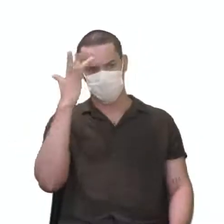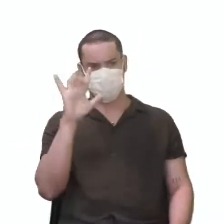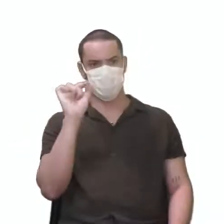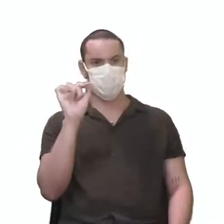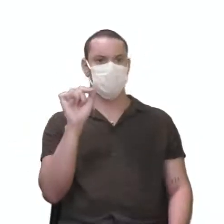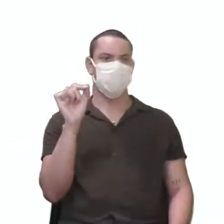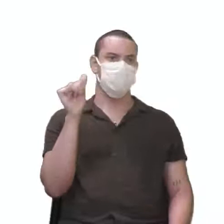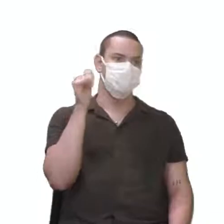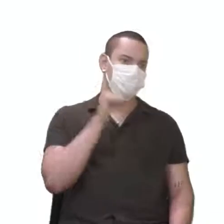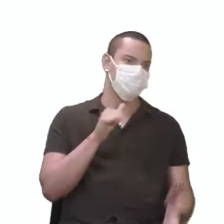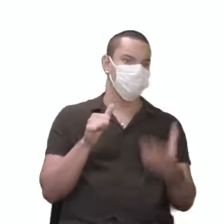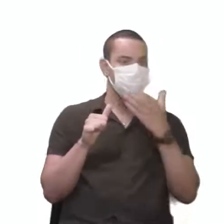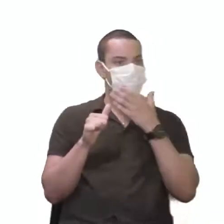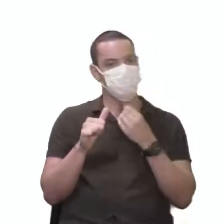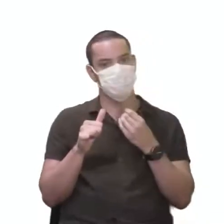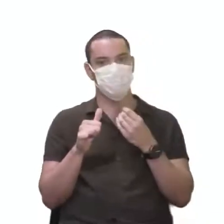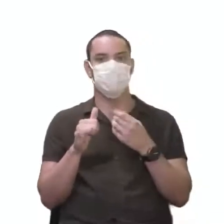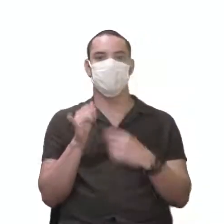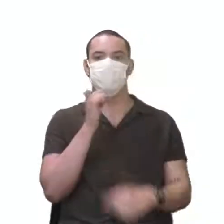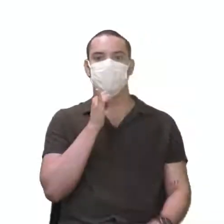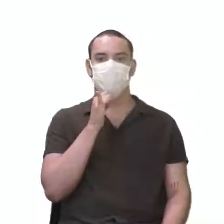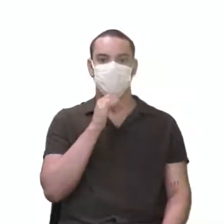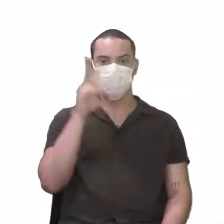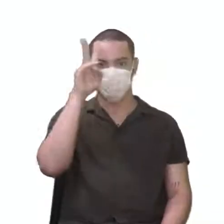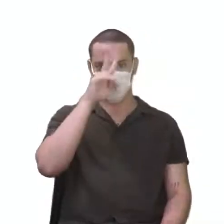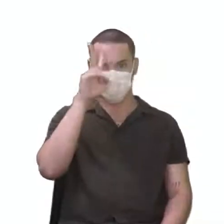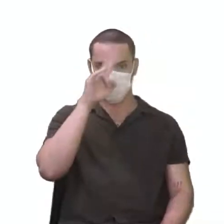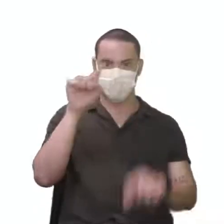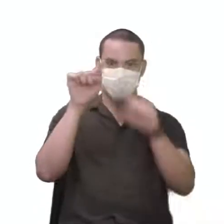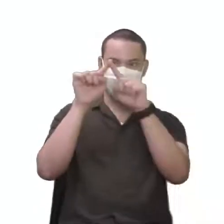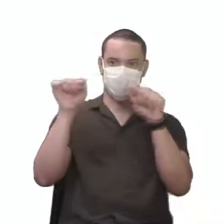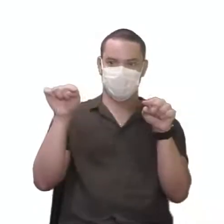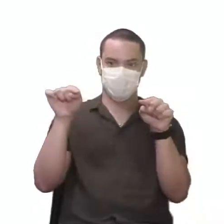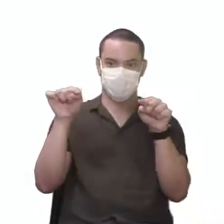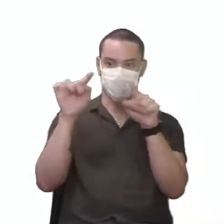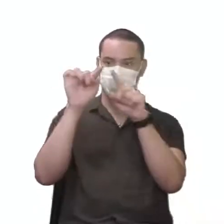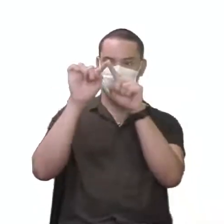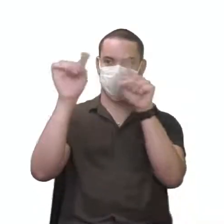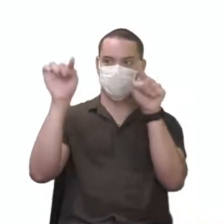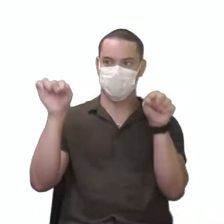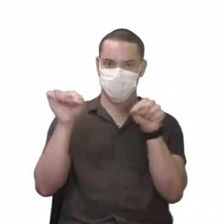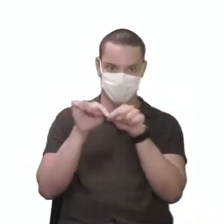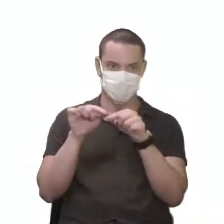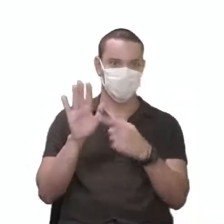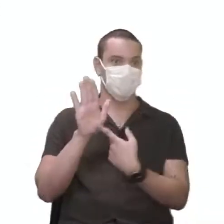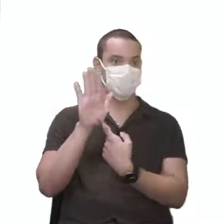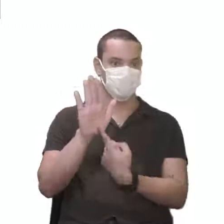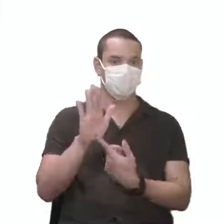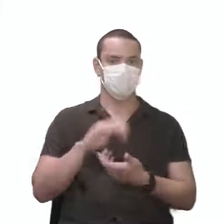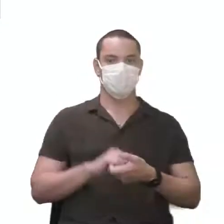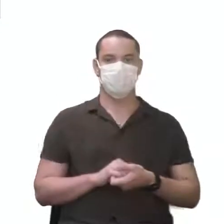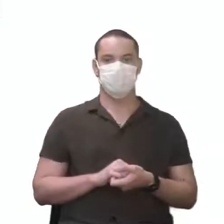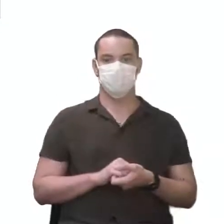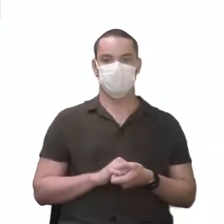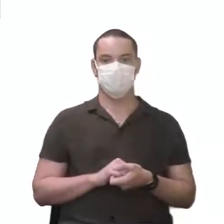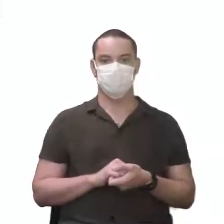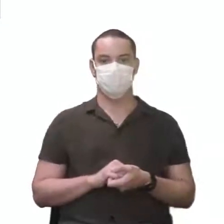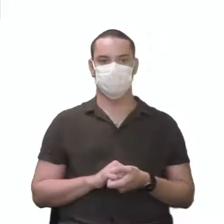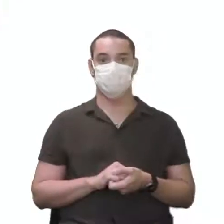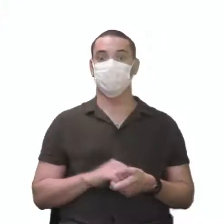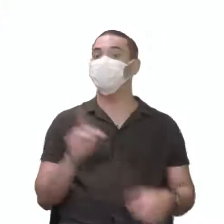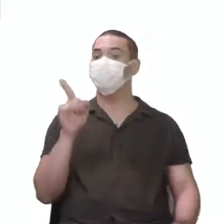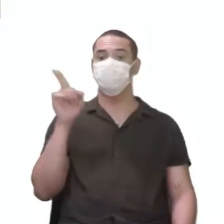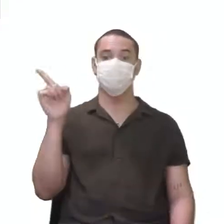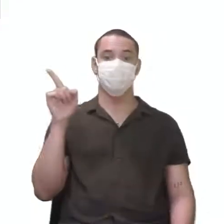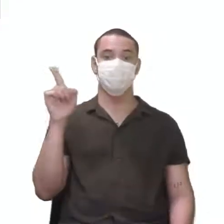o sexo, né? Aquele lá com um losangulozinho, enfim. Vamos aqui. E aí, ó, a gente